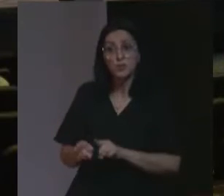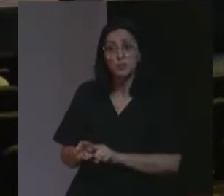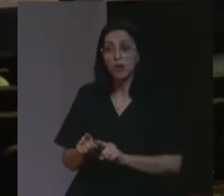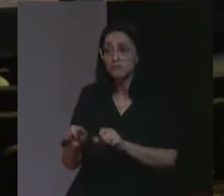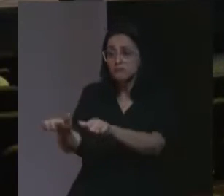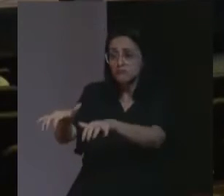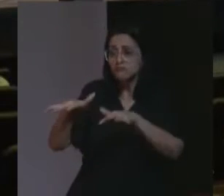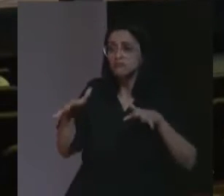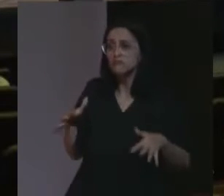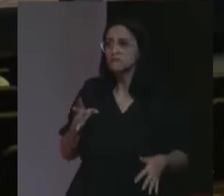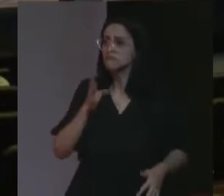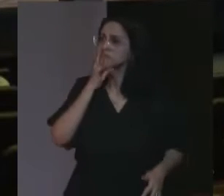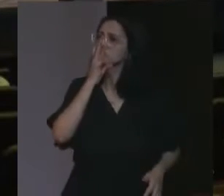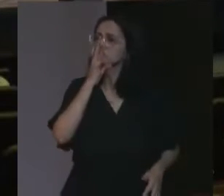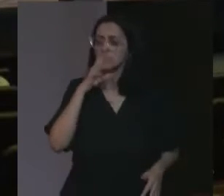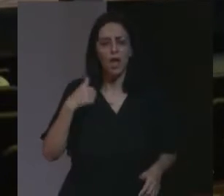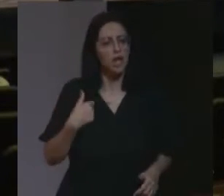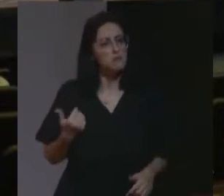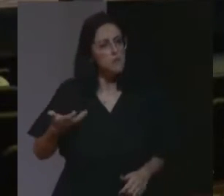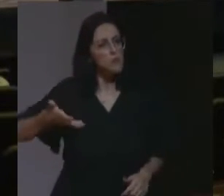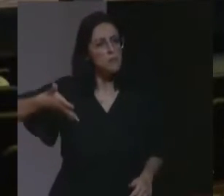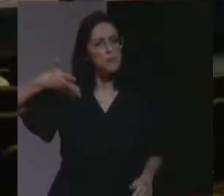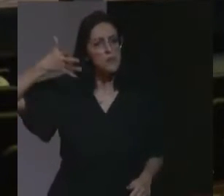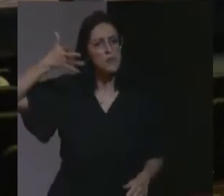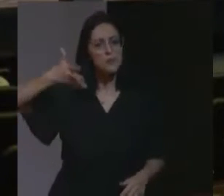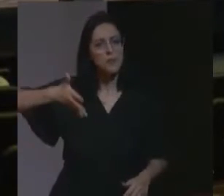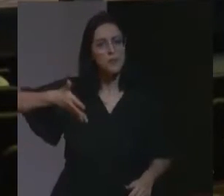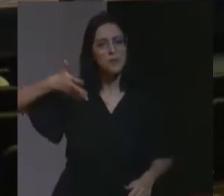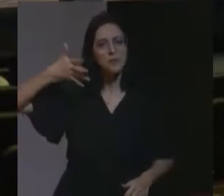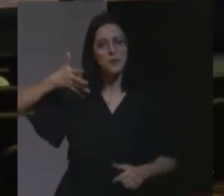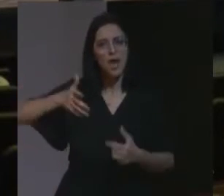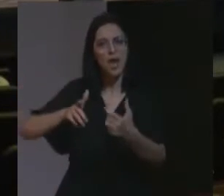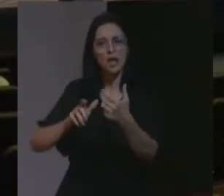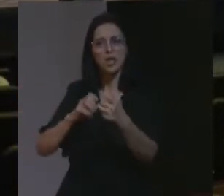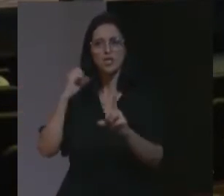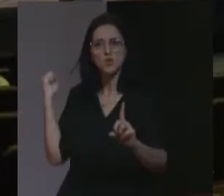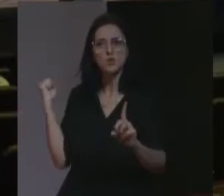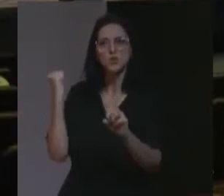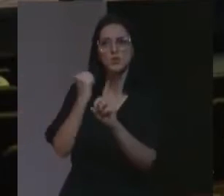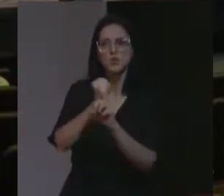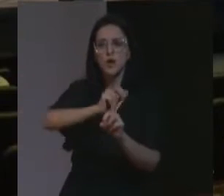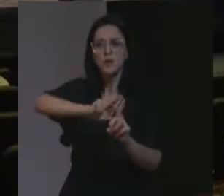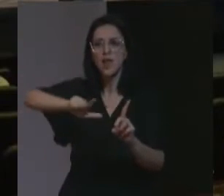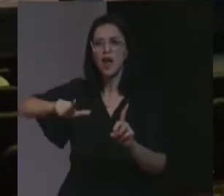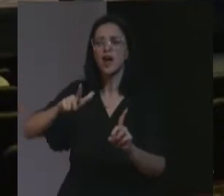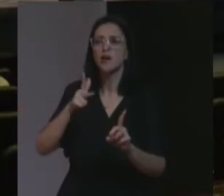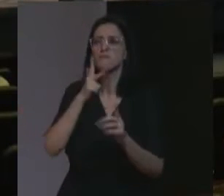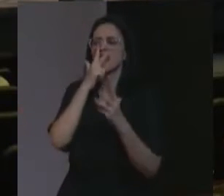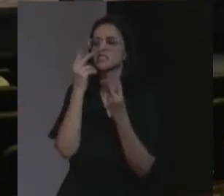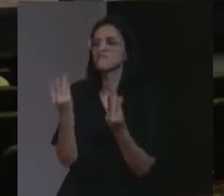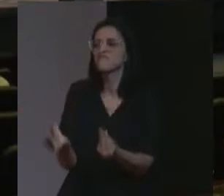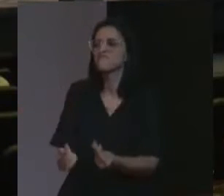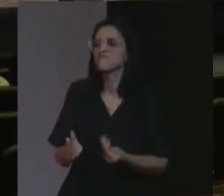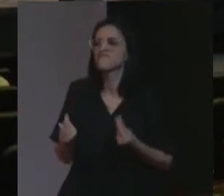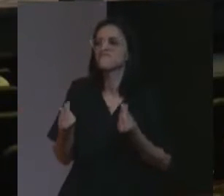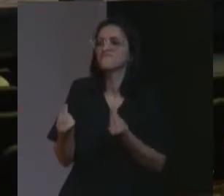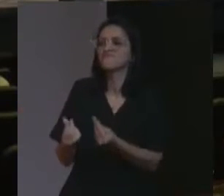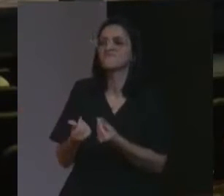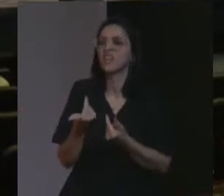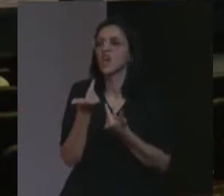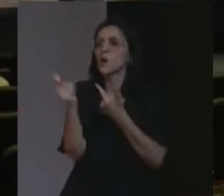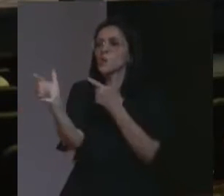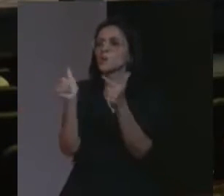estariam, lhe ouvindo, ele sabe, que usar o termo, genocídio, poderia ser, banalizar, algumas,